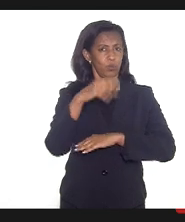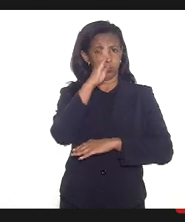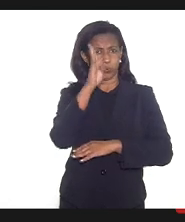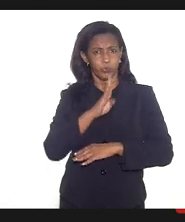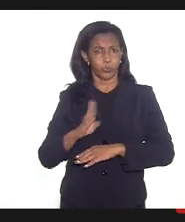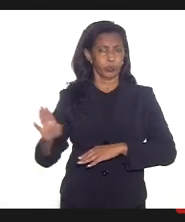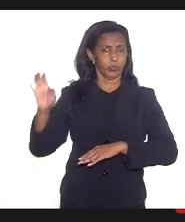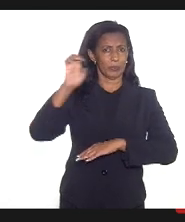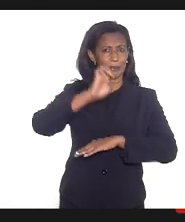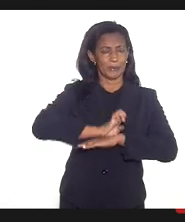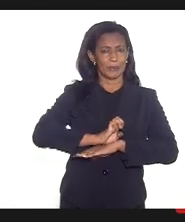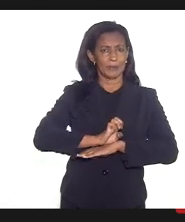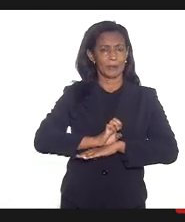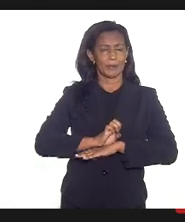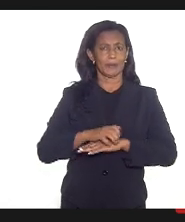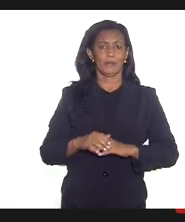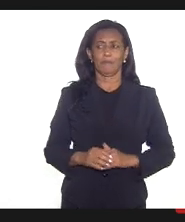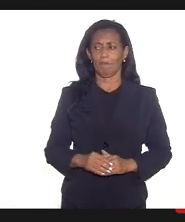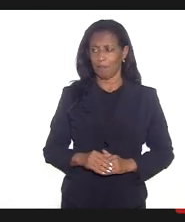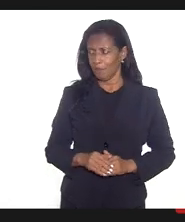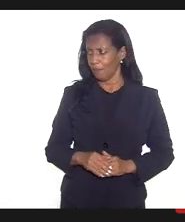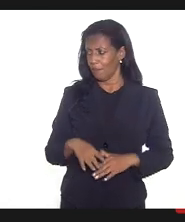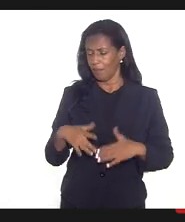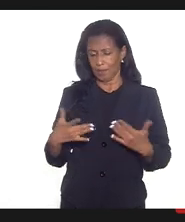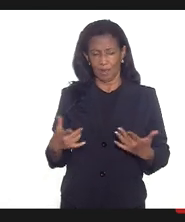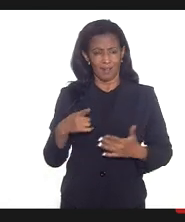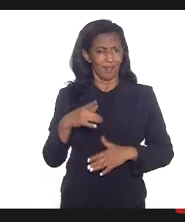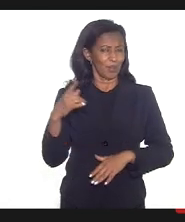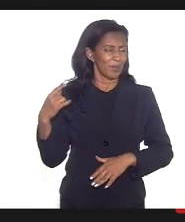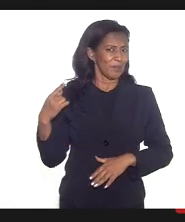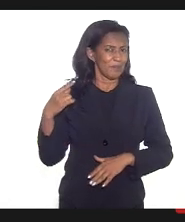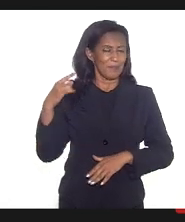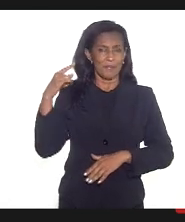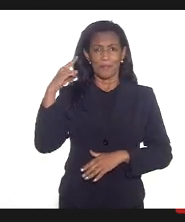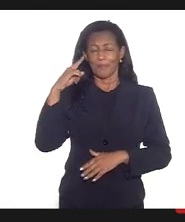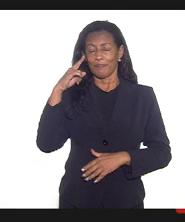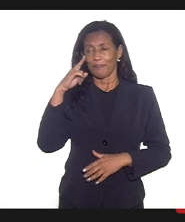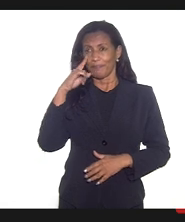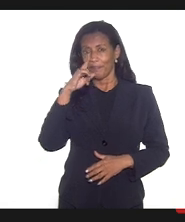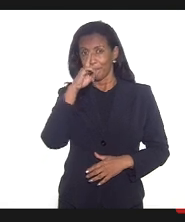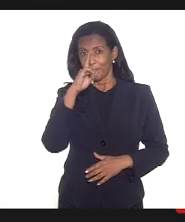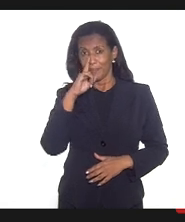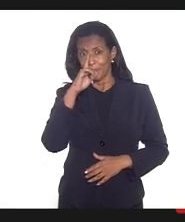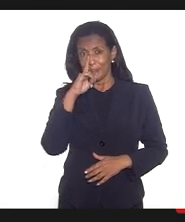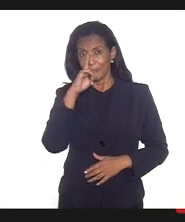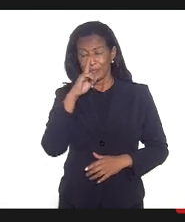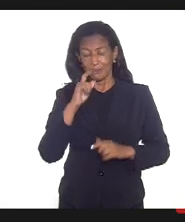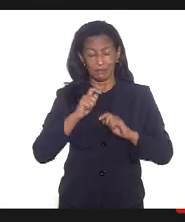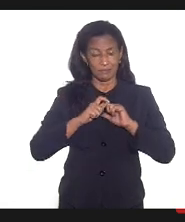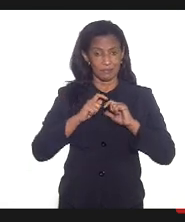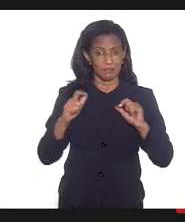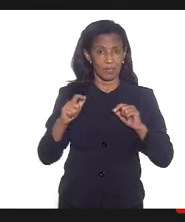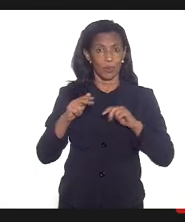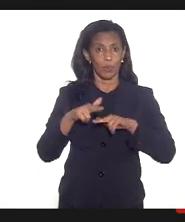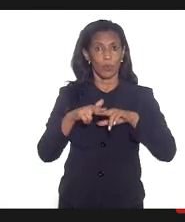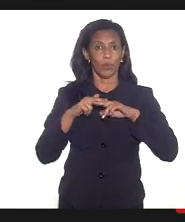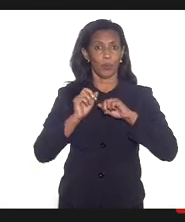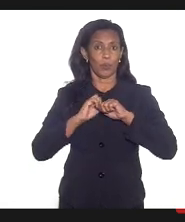nosso estado ela obviamente agravou-se muito com a questão da pandemia